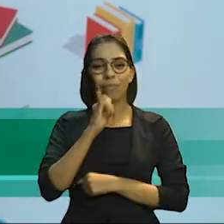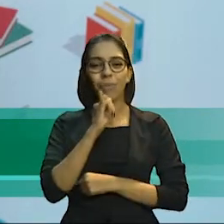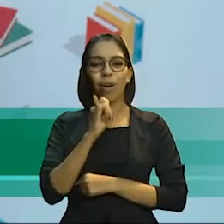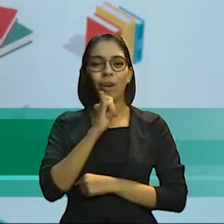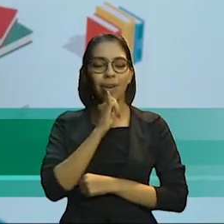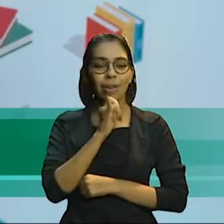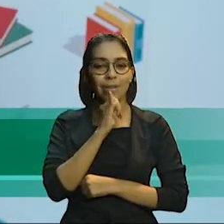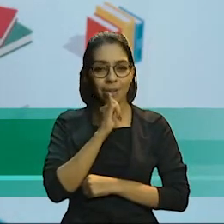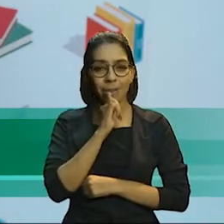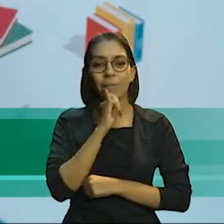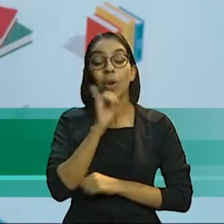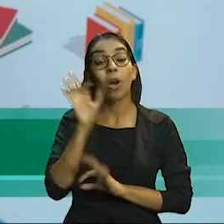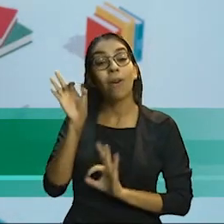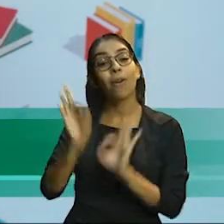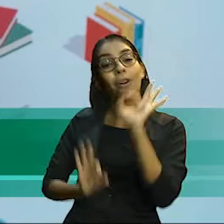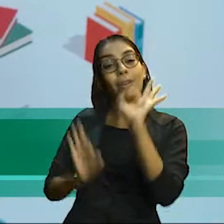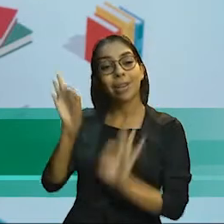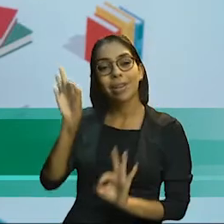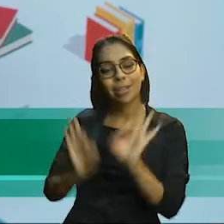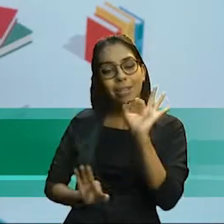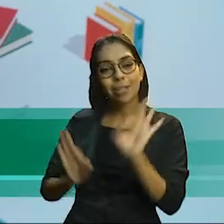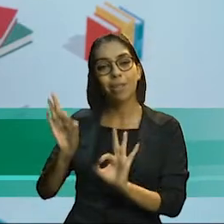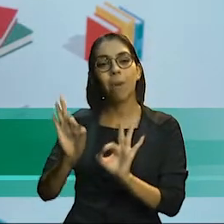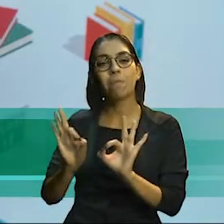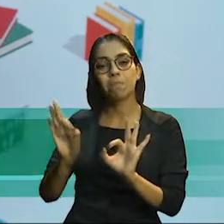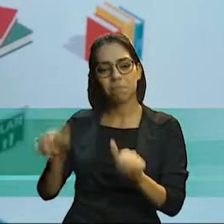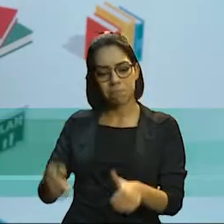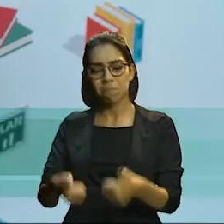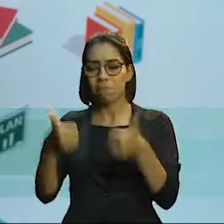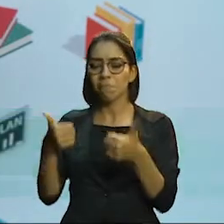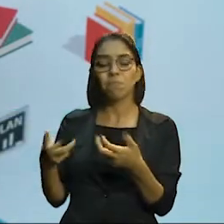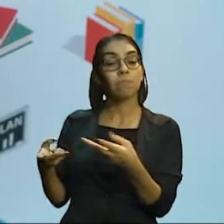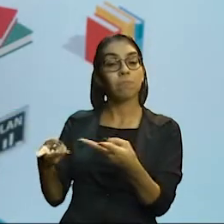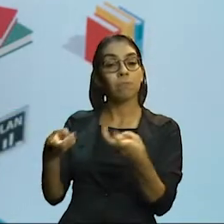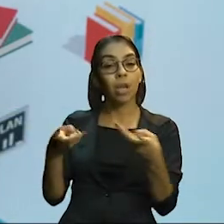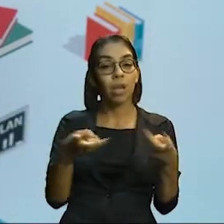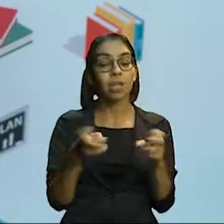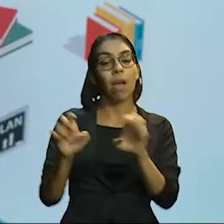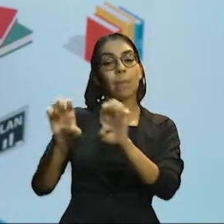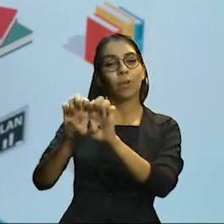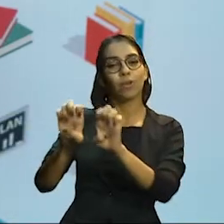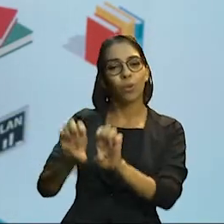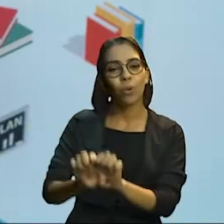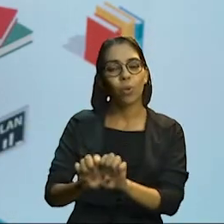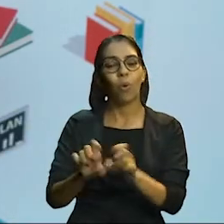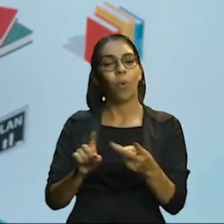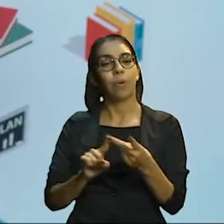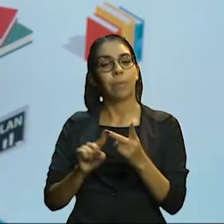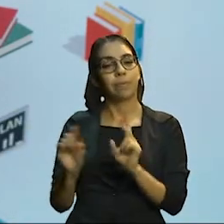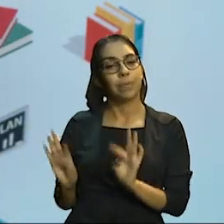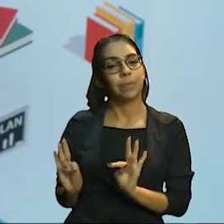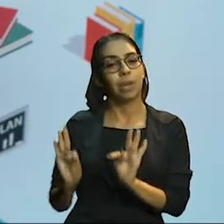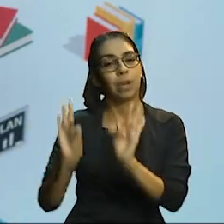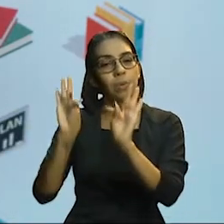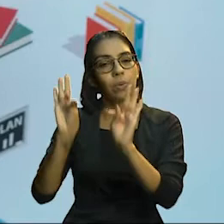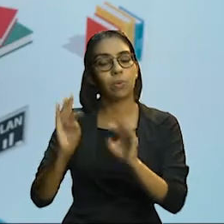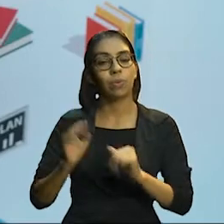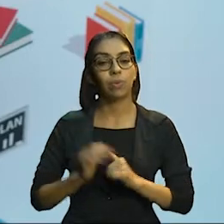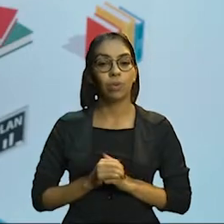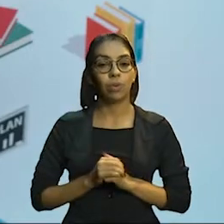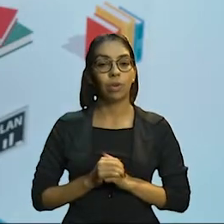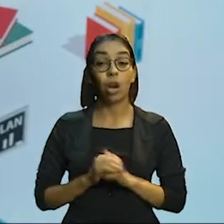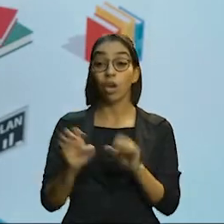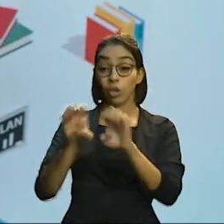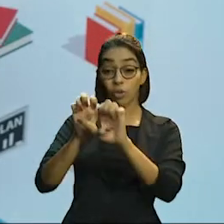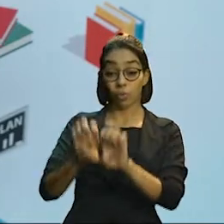significativos avanços são constatados. Em infraestrutura, em tecnologia, em infraestrutura,